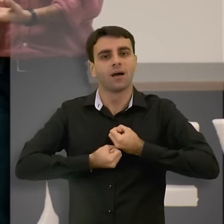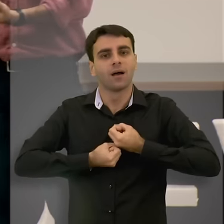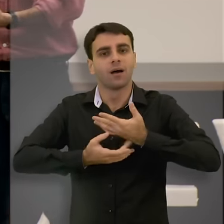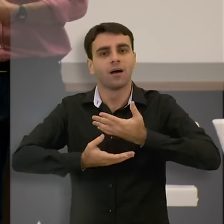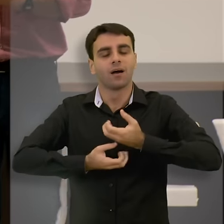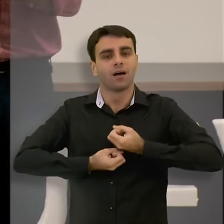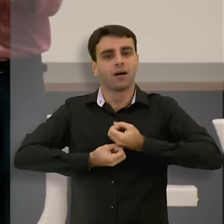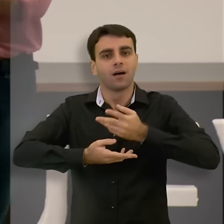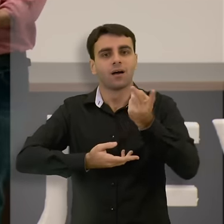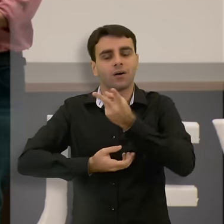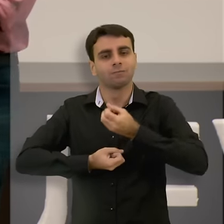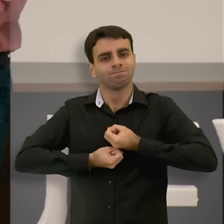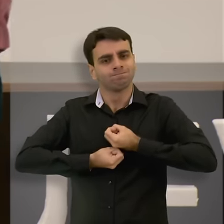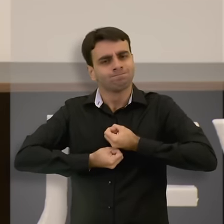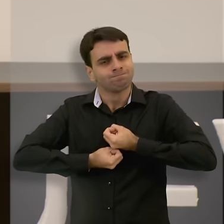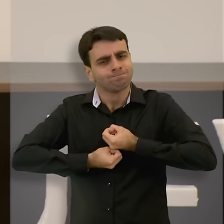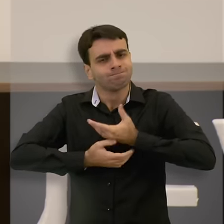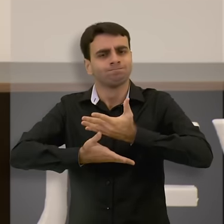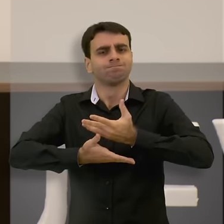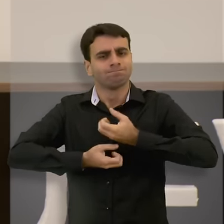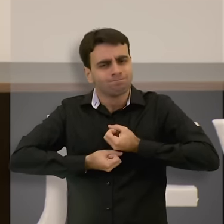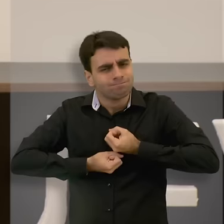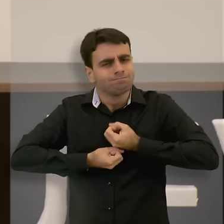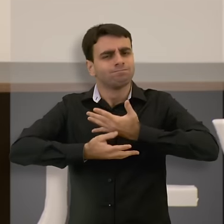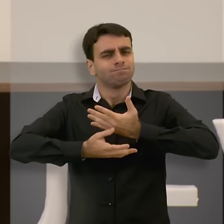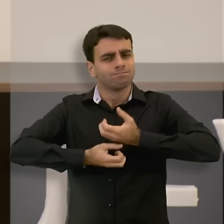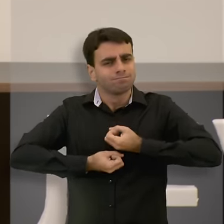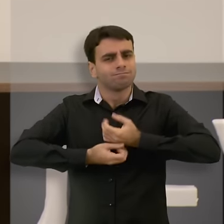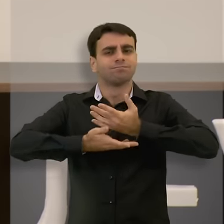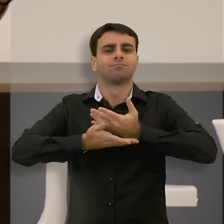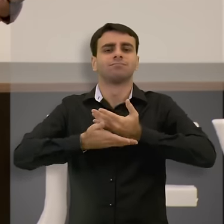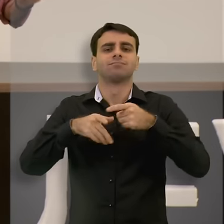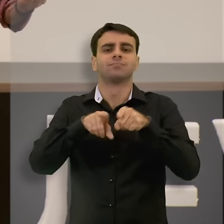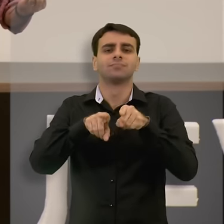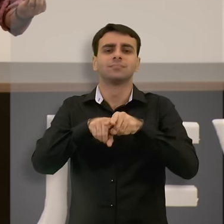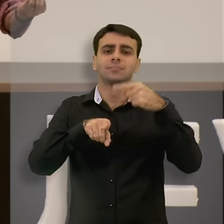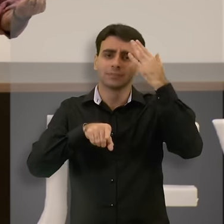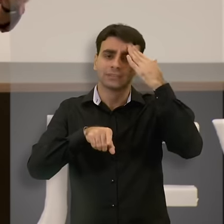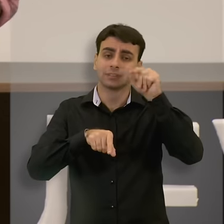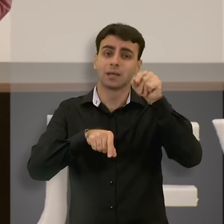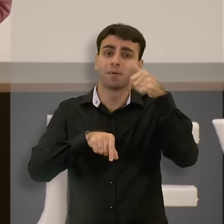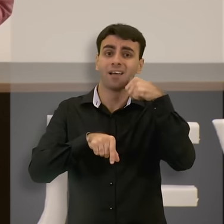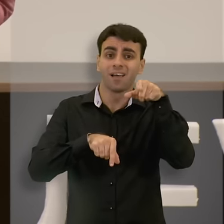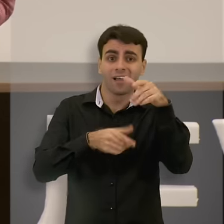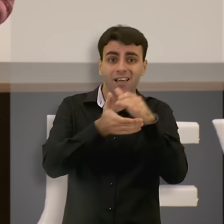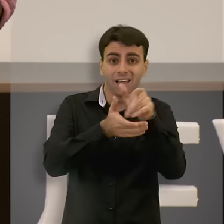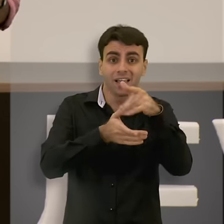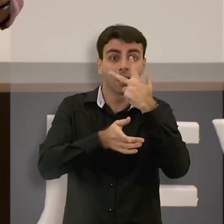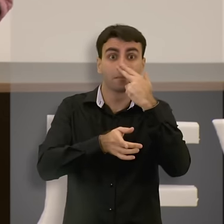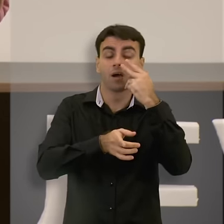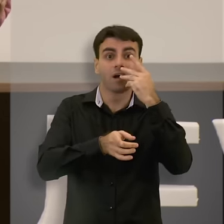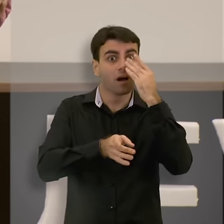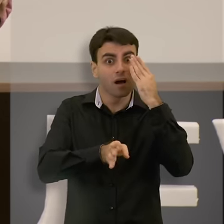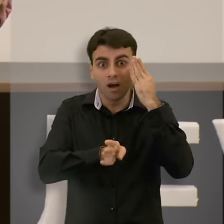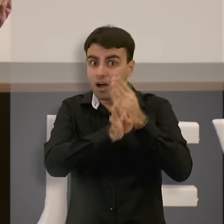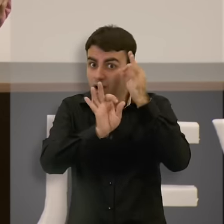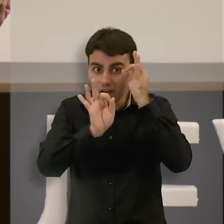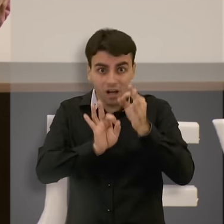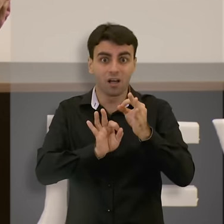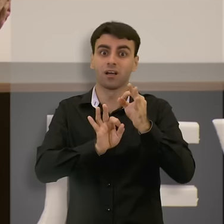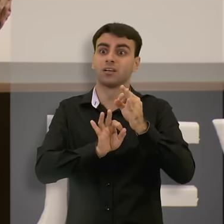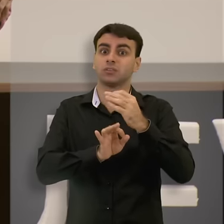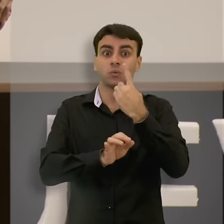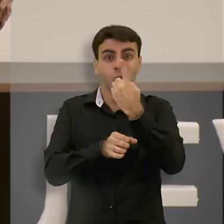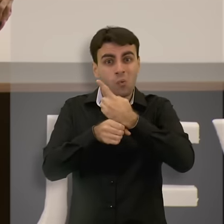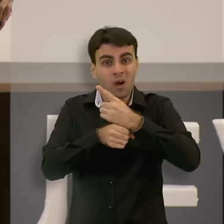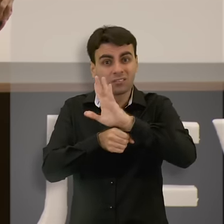emoção, só deles terem conseguido colocar aquilo para fora, e a esposa descoberta que o marido já estava passando por aquilo há